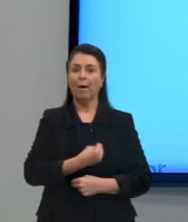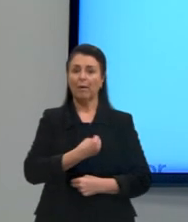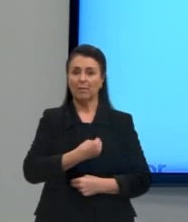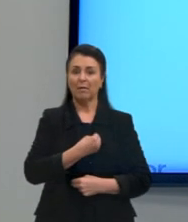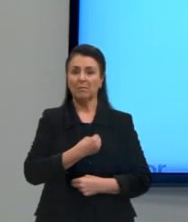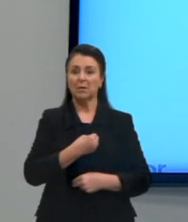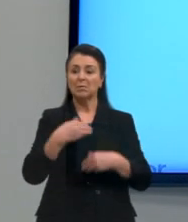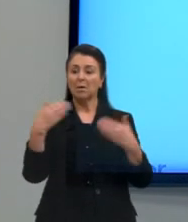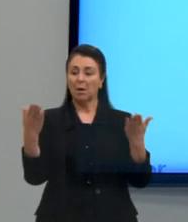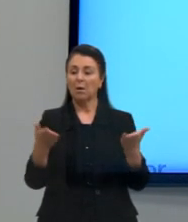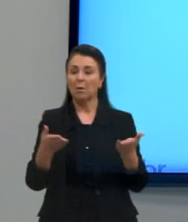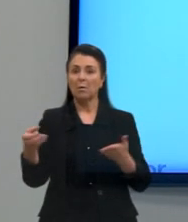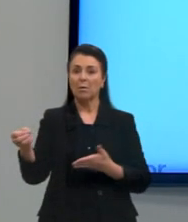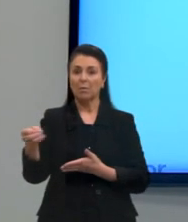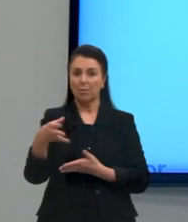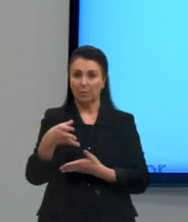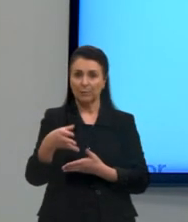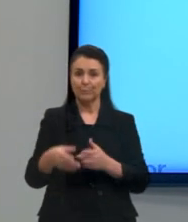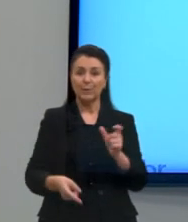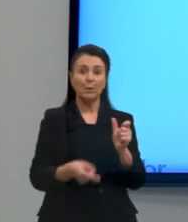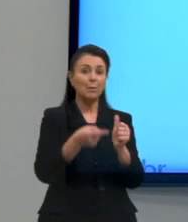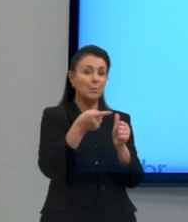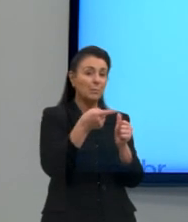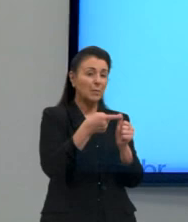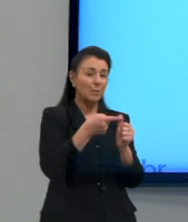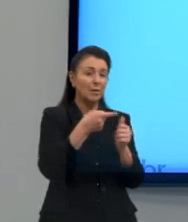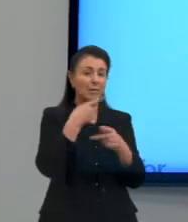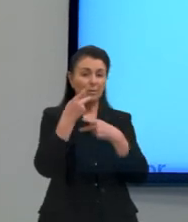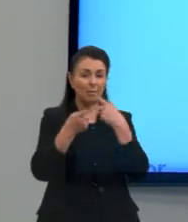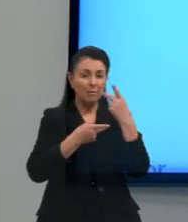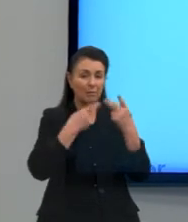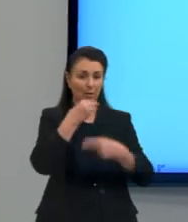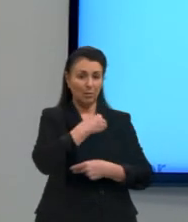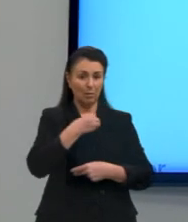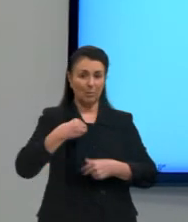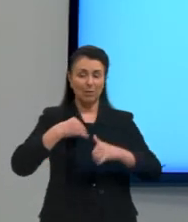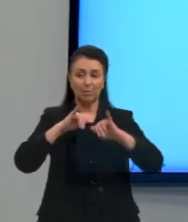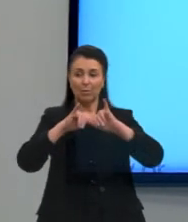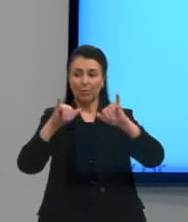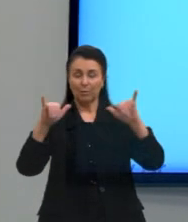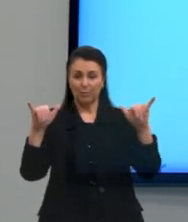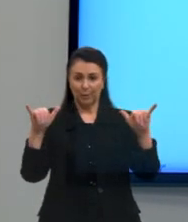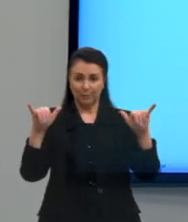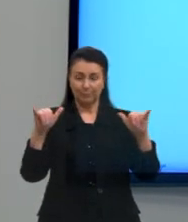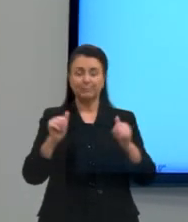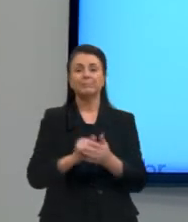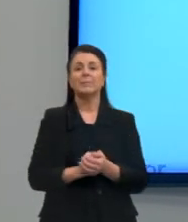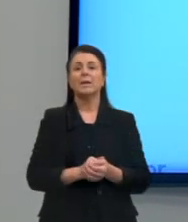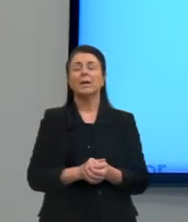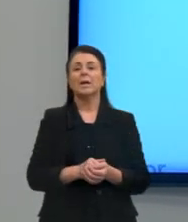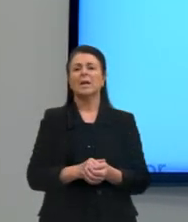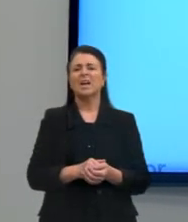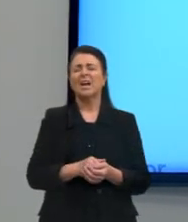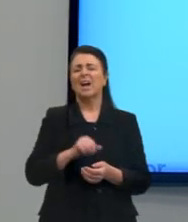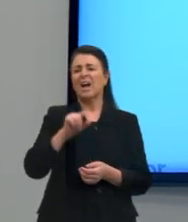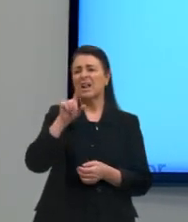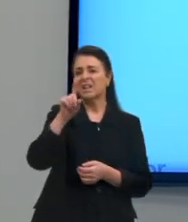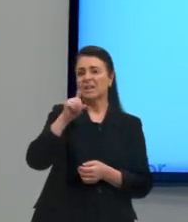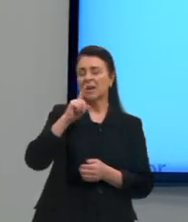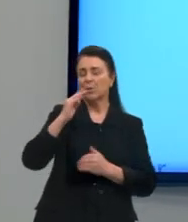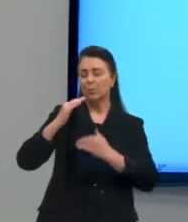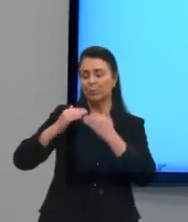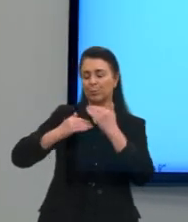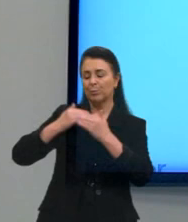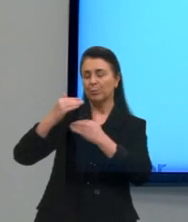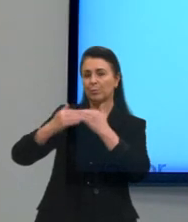E o primeiro quadrinho, o médico nos diz o seguinte. De acordo com o laudo, você está com um processo